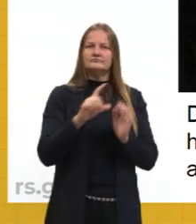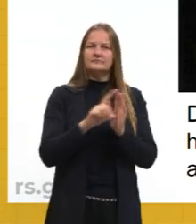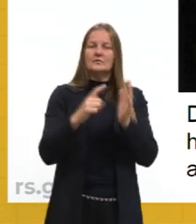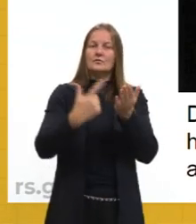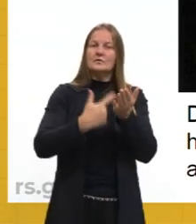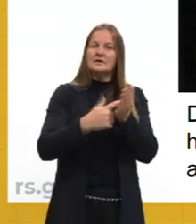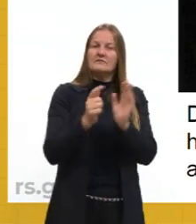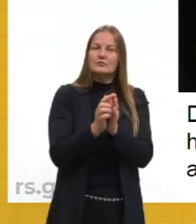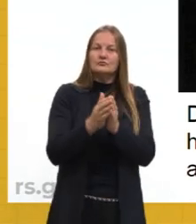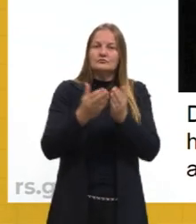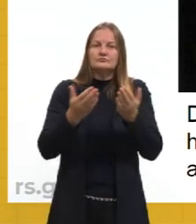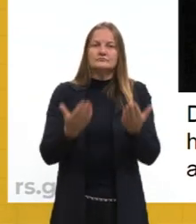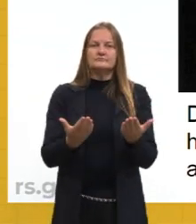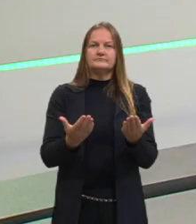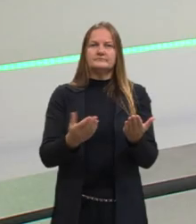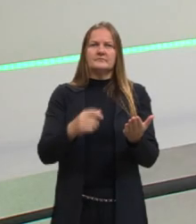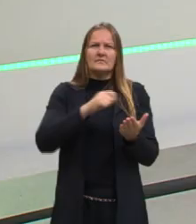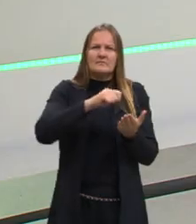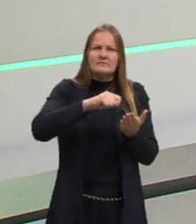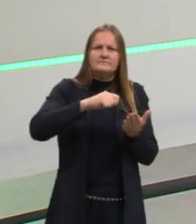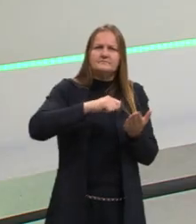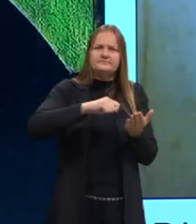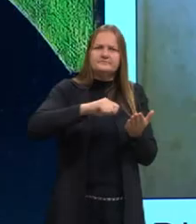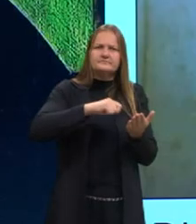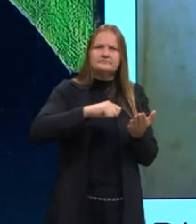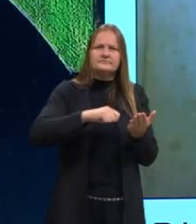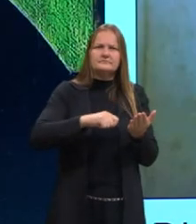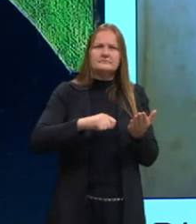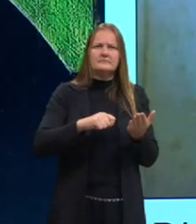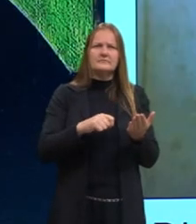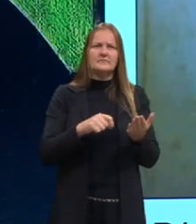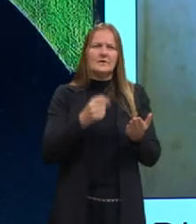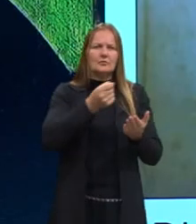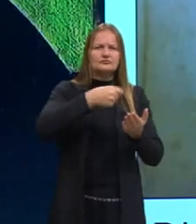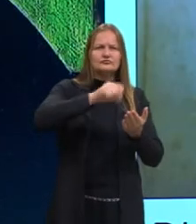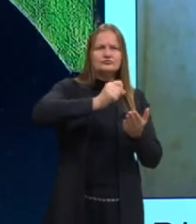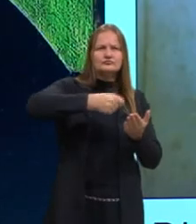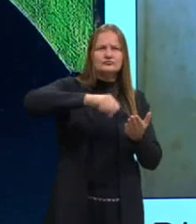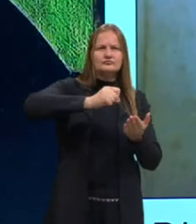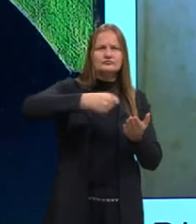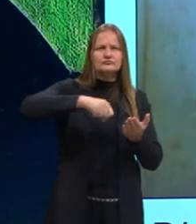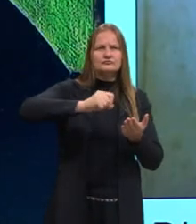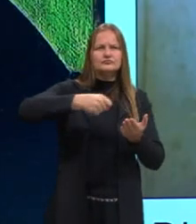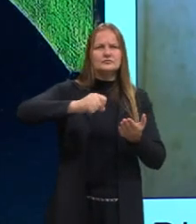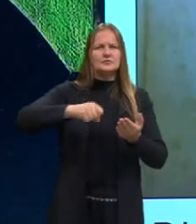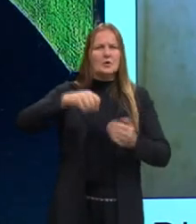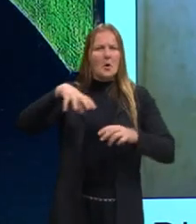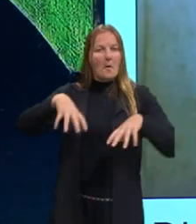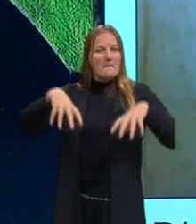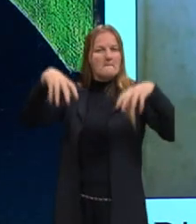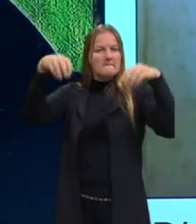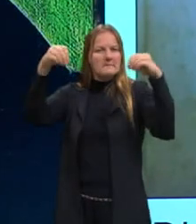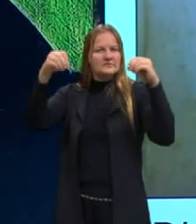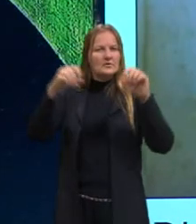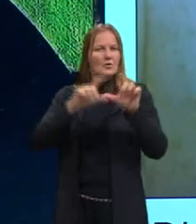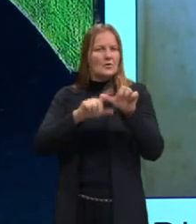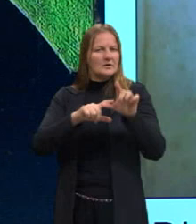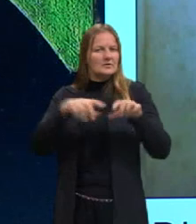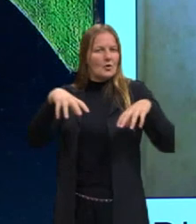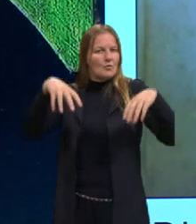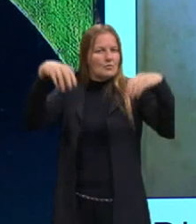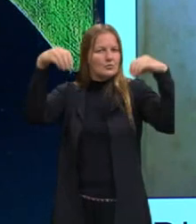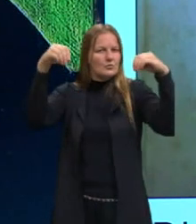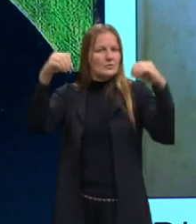aberto, que tem aquela escrita um pouco de, quase de chancelaria, aquela escrita medieval, uma letra que parece gótica,